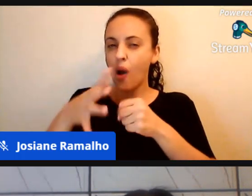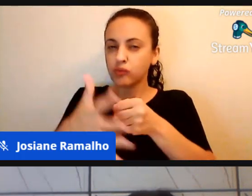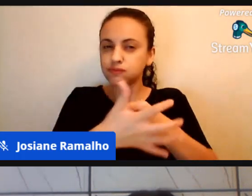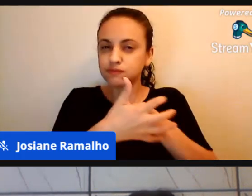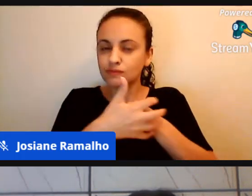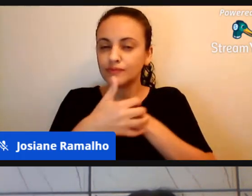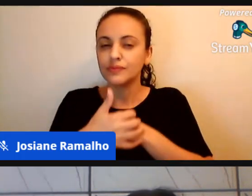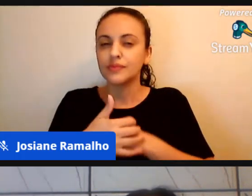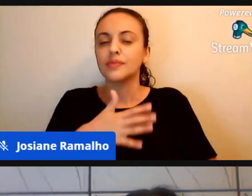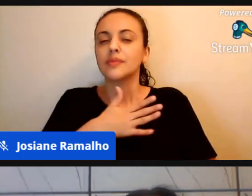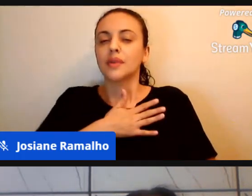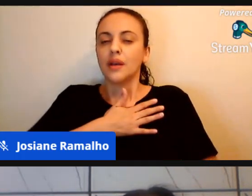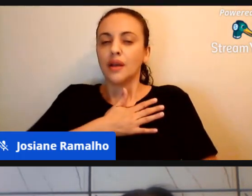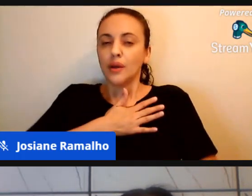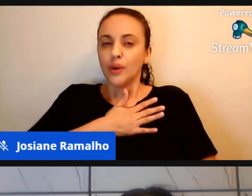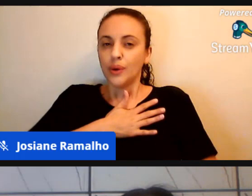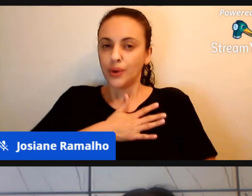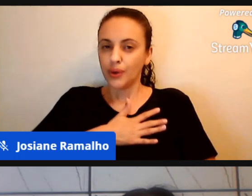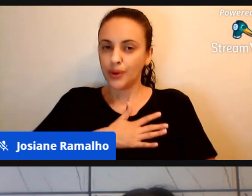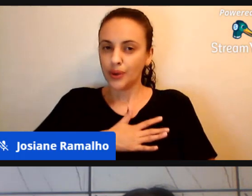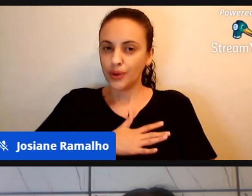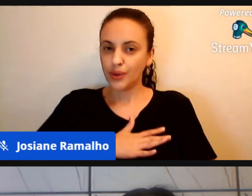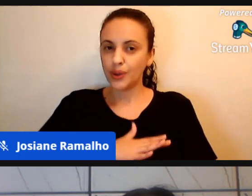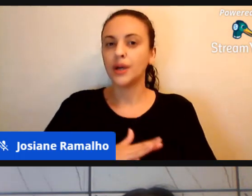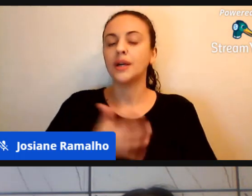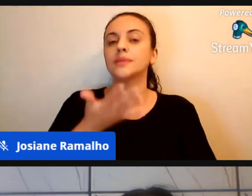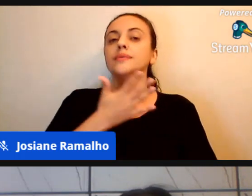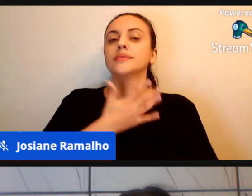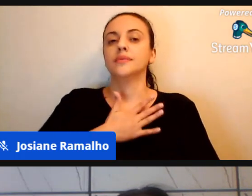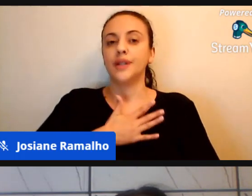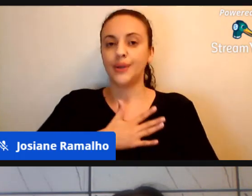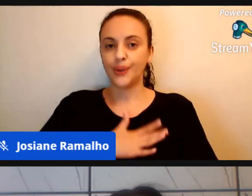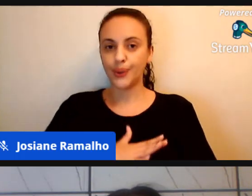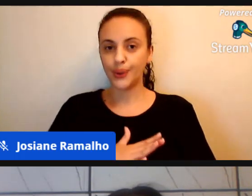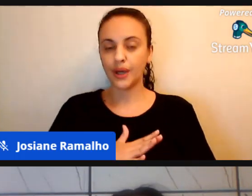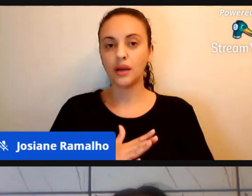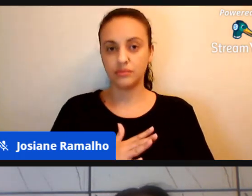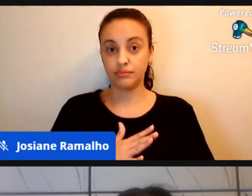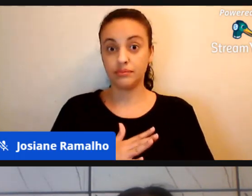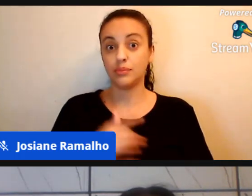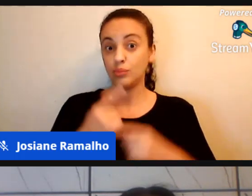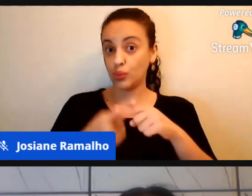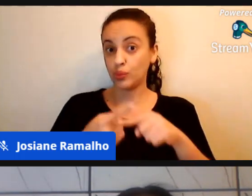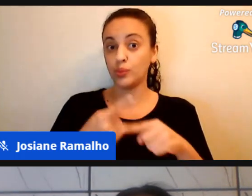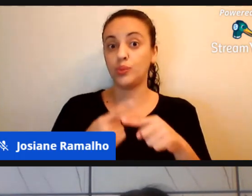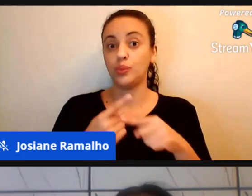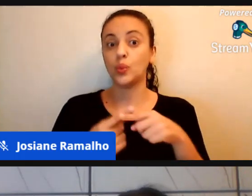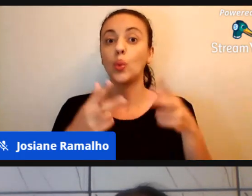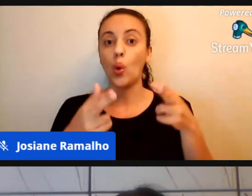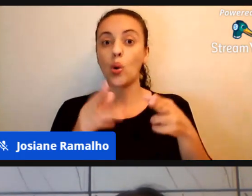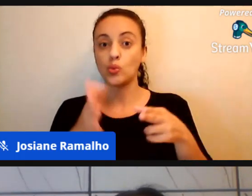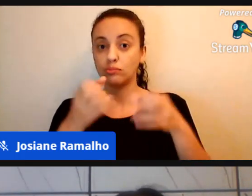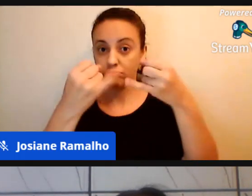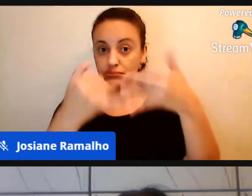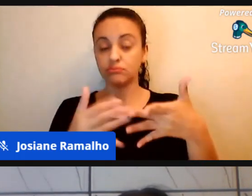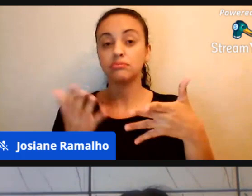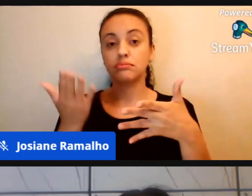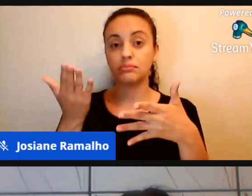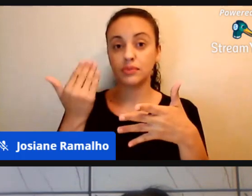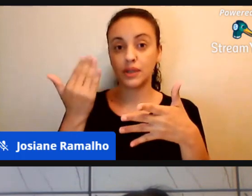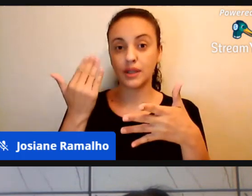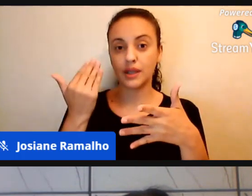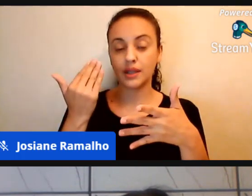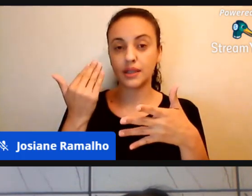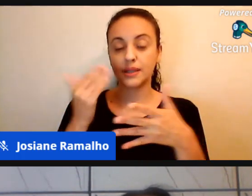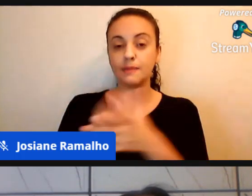calmar o nosso coração, né, temos que acalmar, porque, igual, já havia falado, lá no começo,